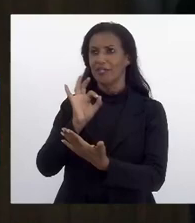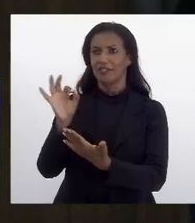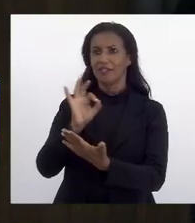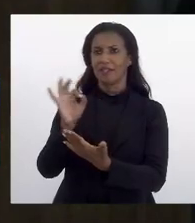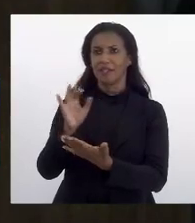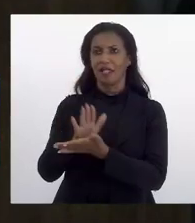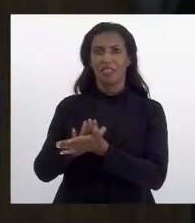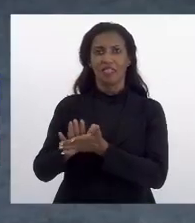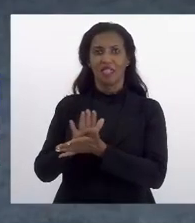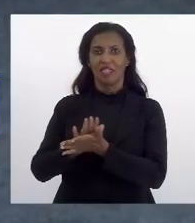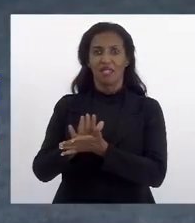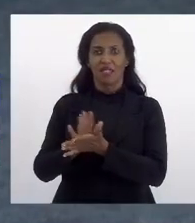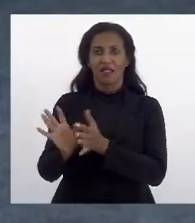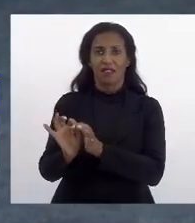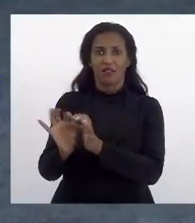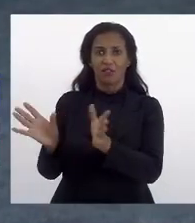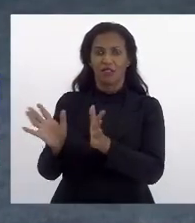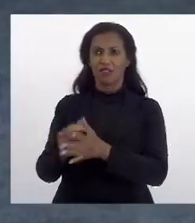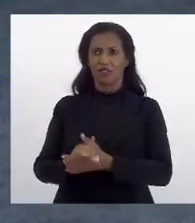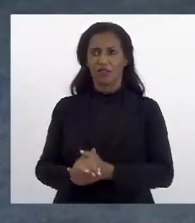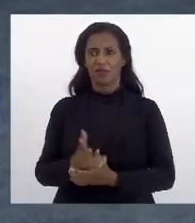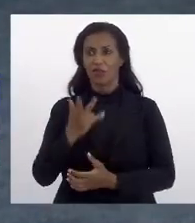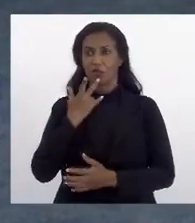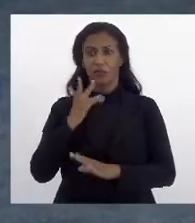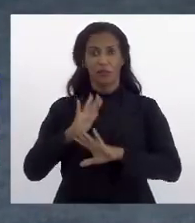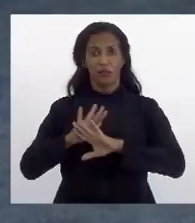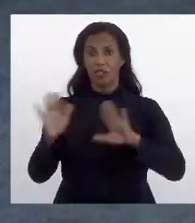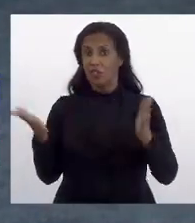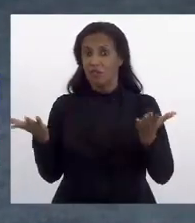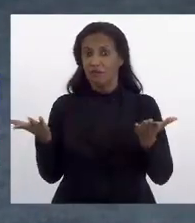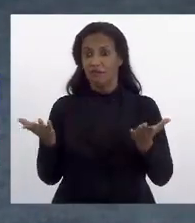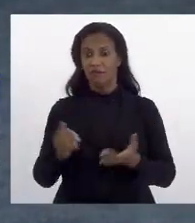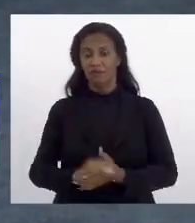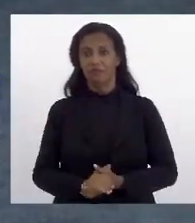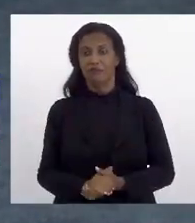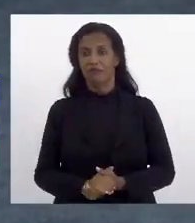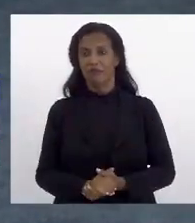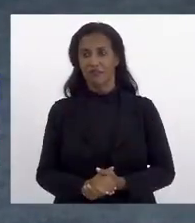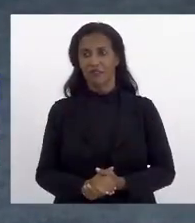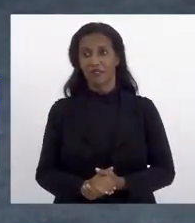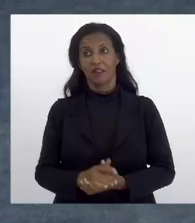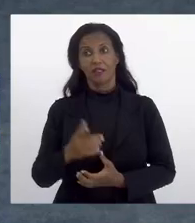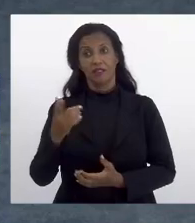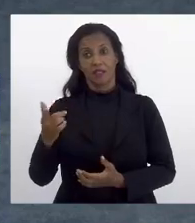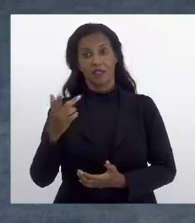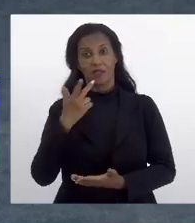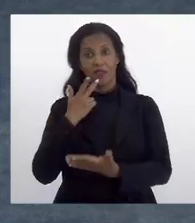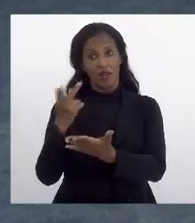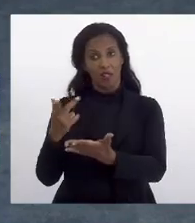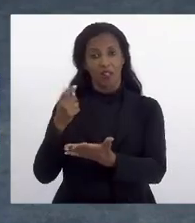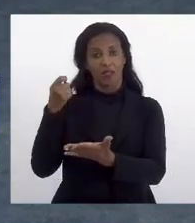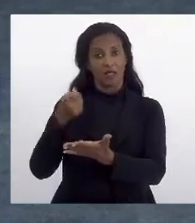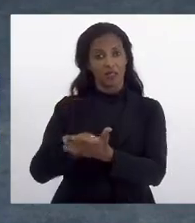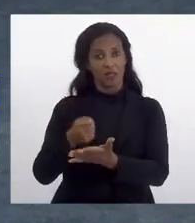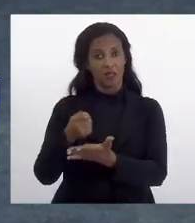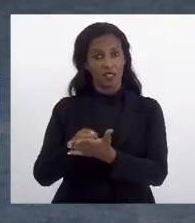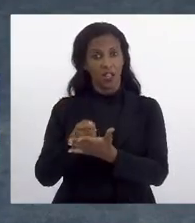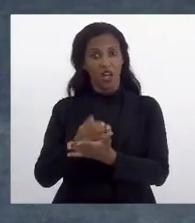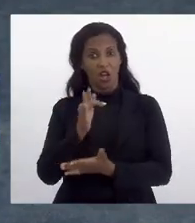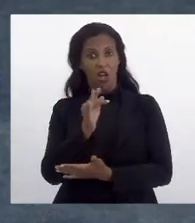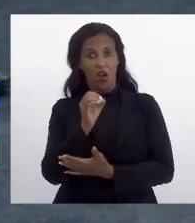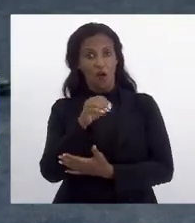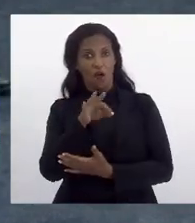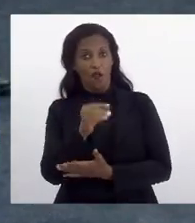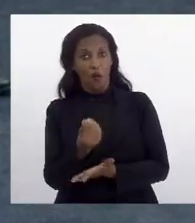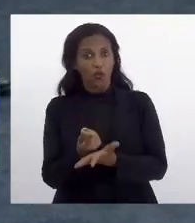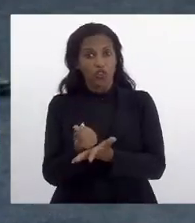falei nada de autorizativo. O que eu disse, a emenda... É que o senhor estaria exigindo fonte de